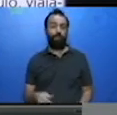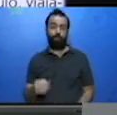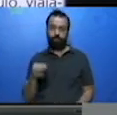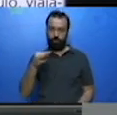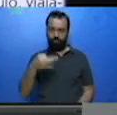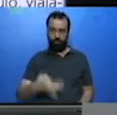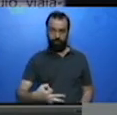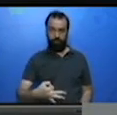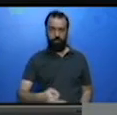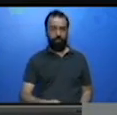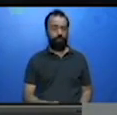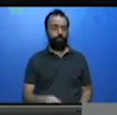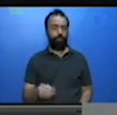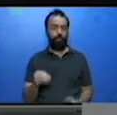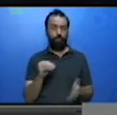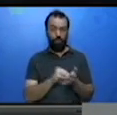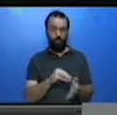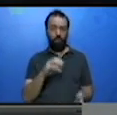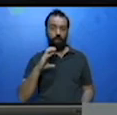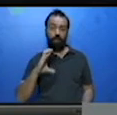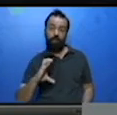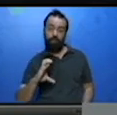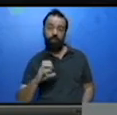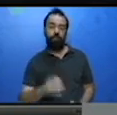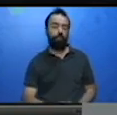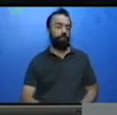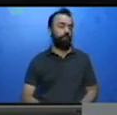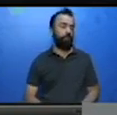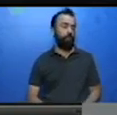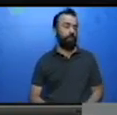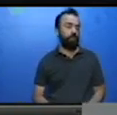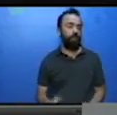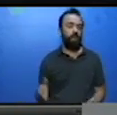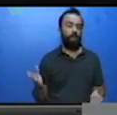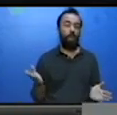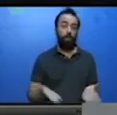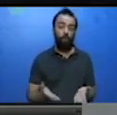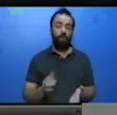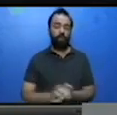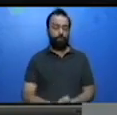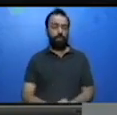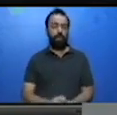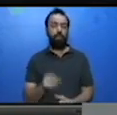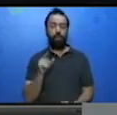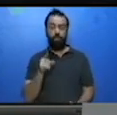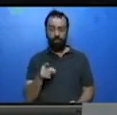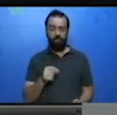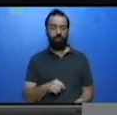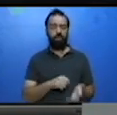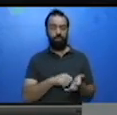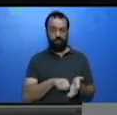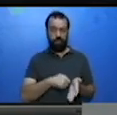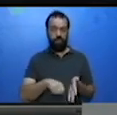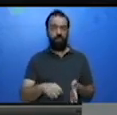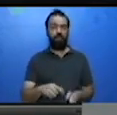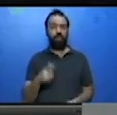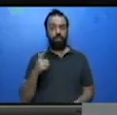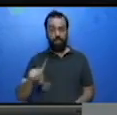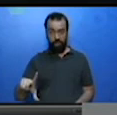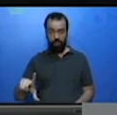correto. Agora, o exercício pede para você reescrever as